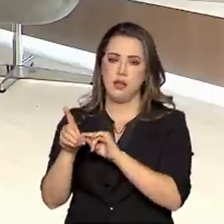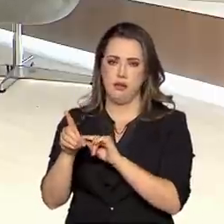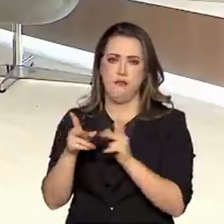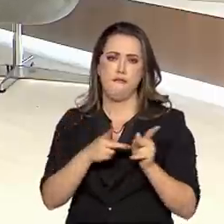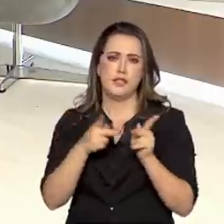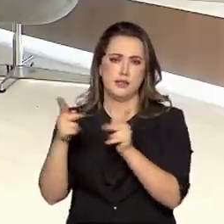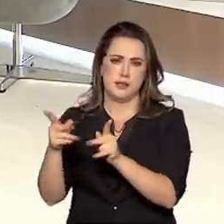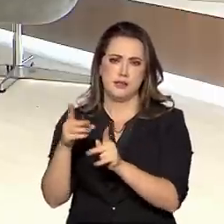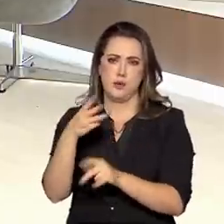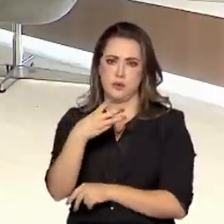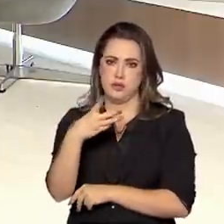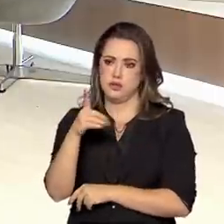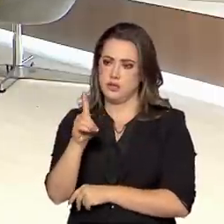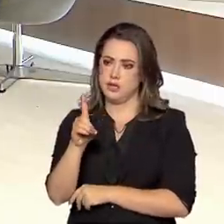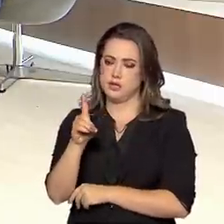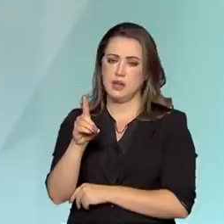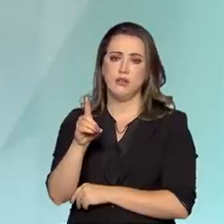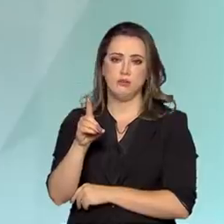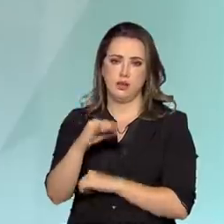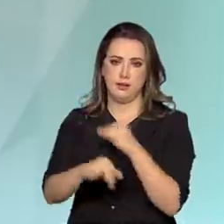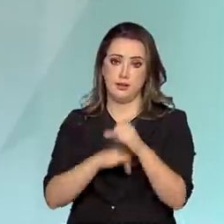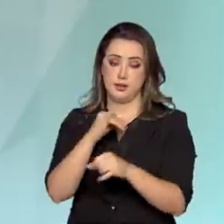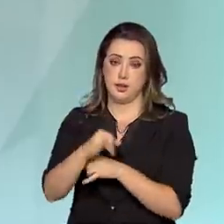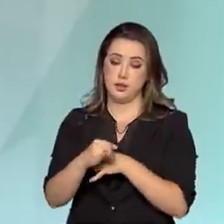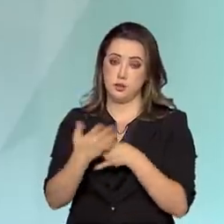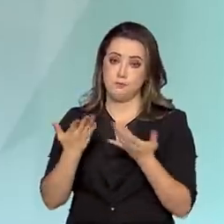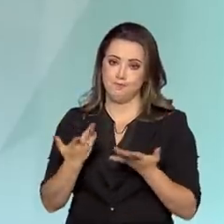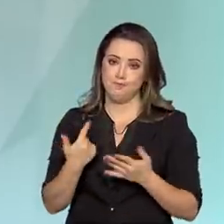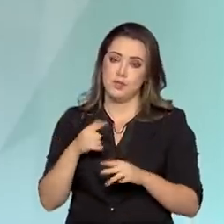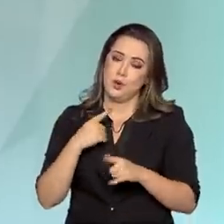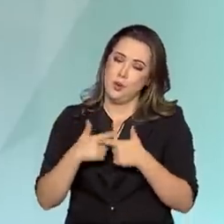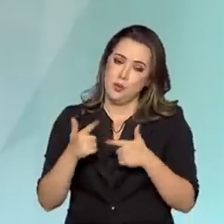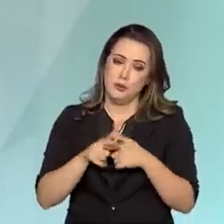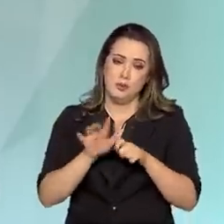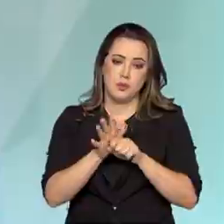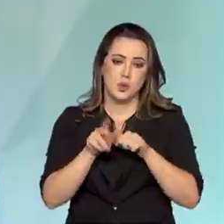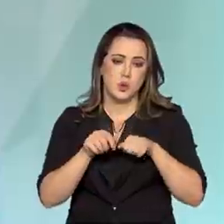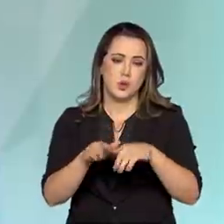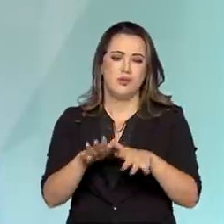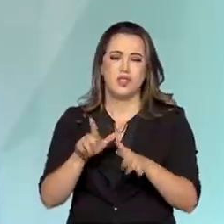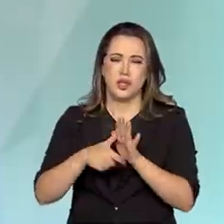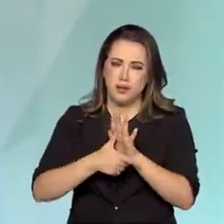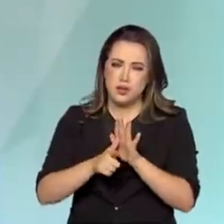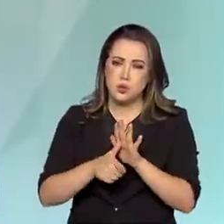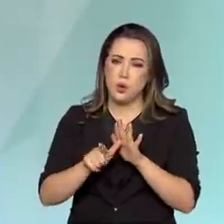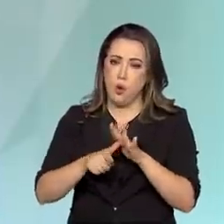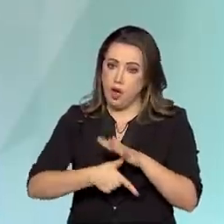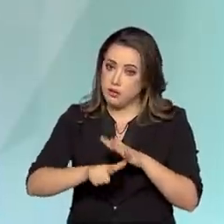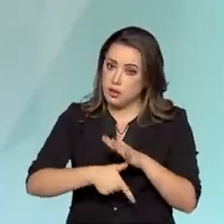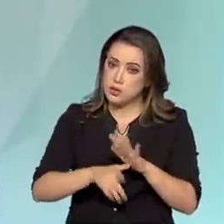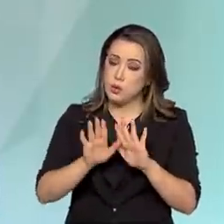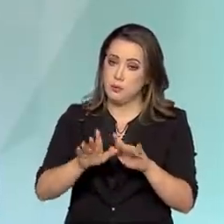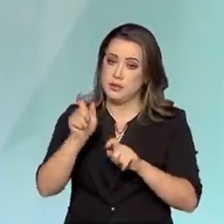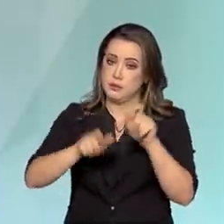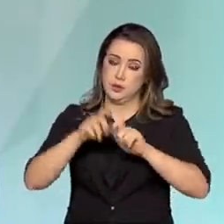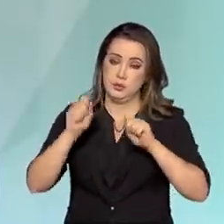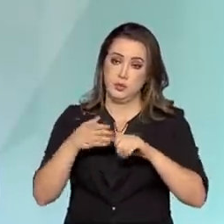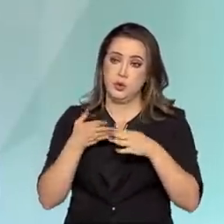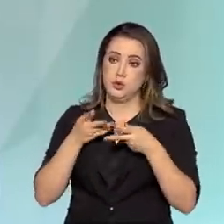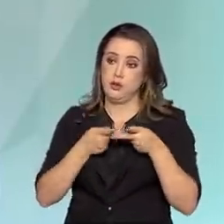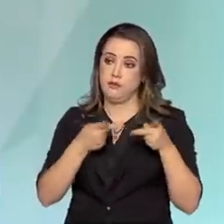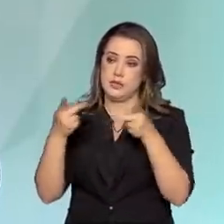acordado, já tenho parceiros para realizar isso, a pandemia atrasou tudo, mas a gente vai realizar e as pessoas poderão visitá-la desde suas casas.